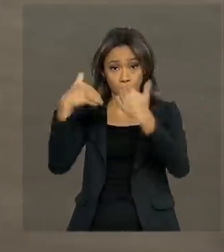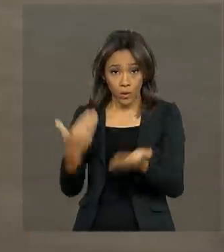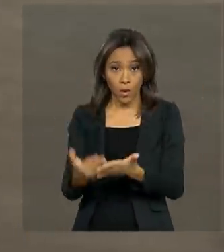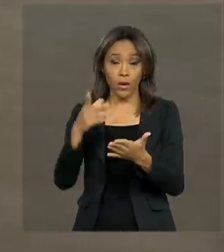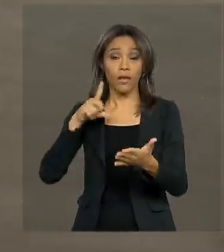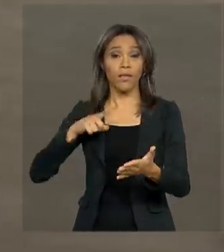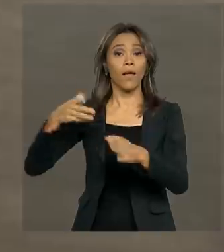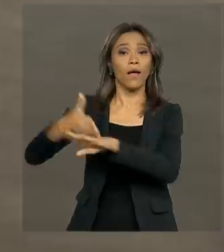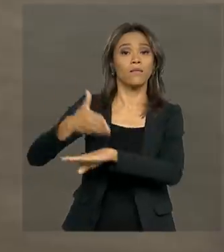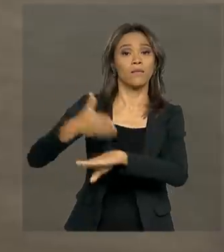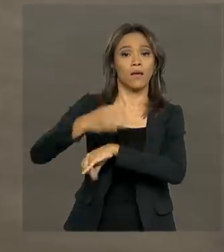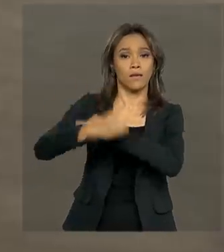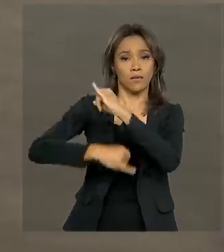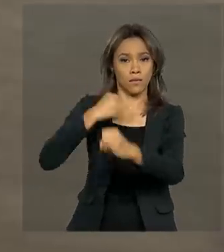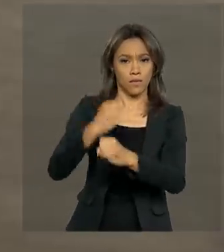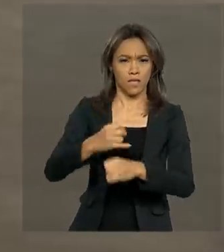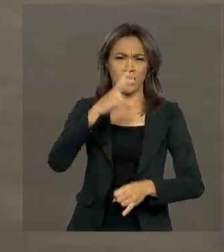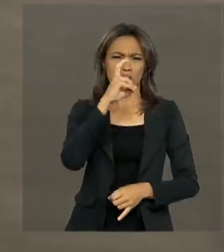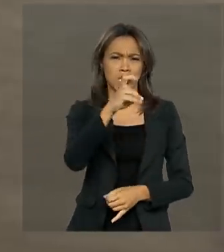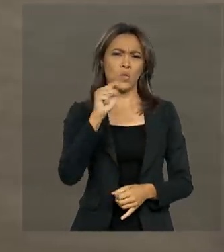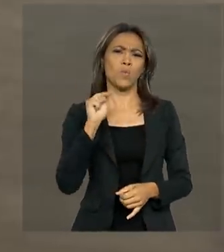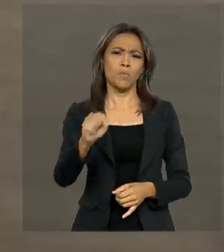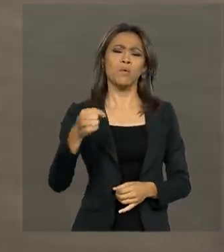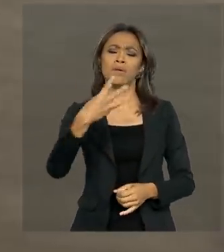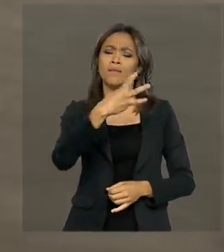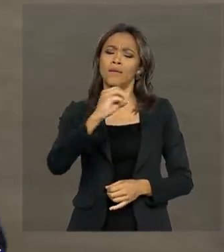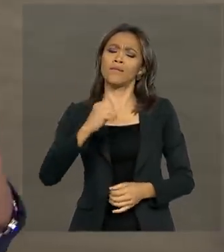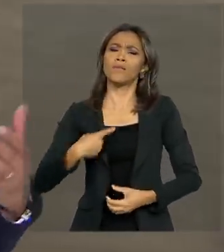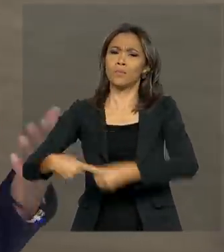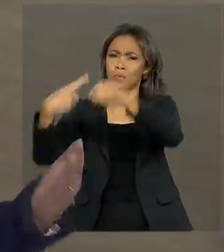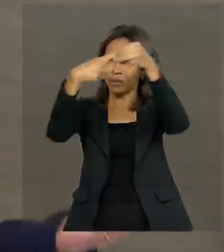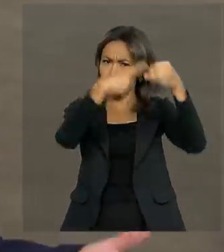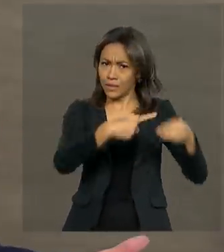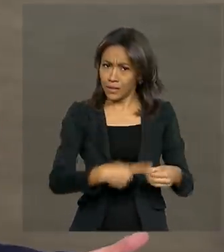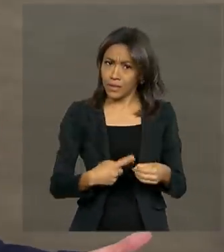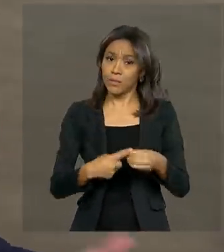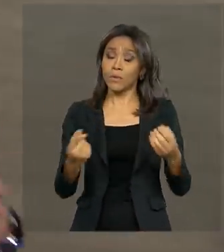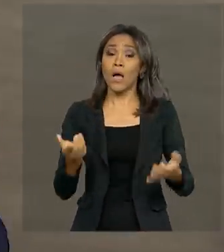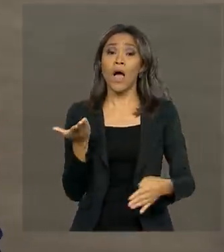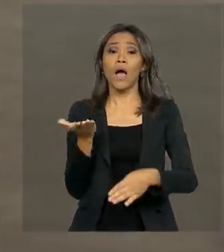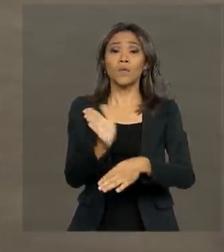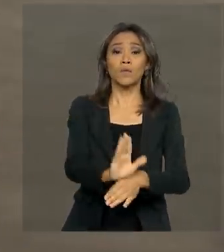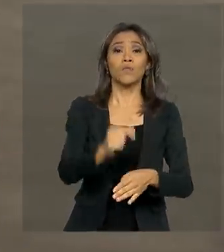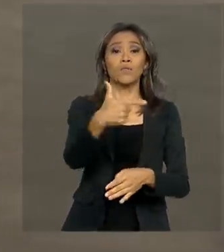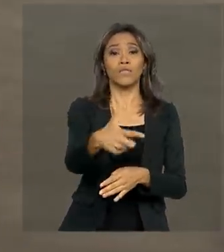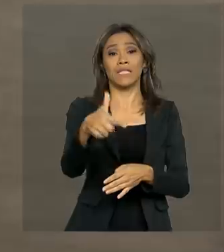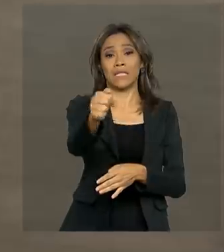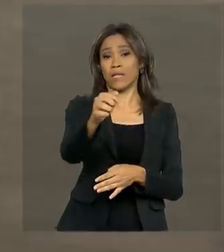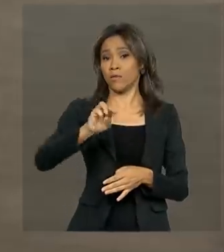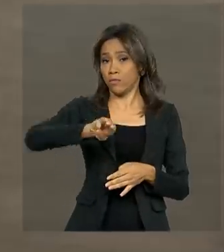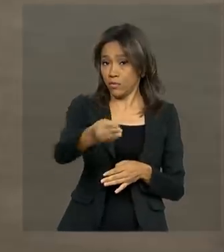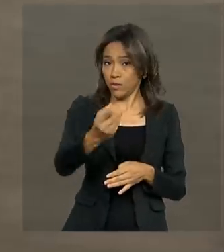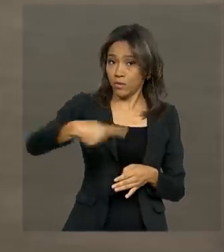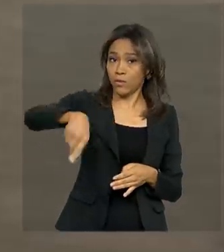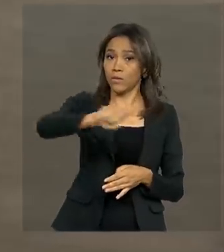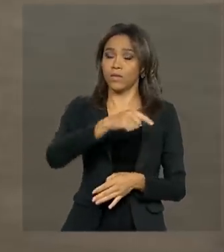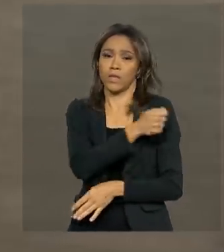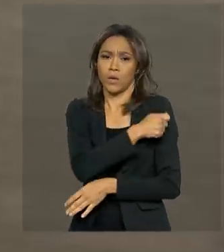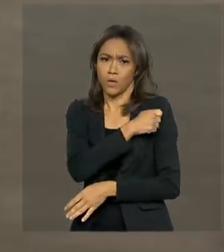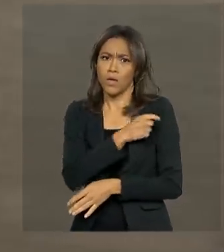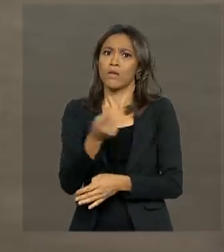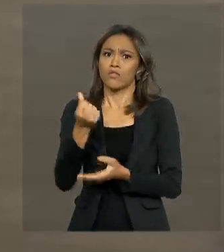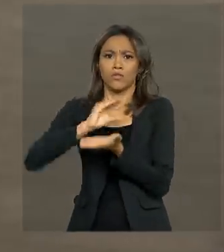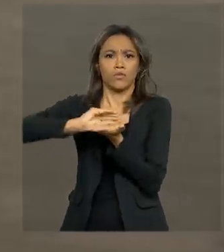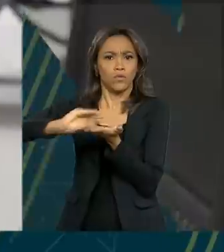em quase 5.300 municípios, beneficiando 27 milhões de estudantes. Serão investidos 224